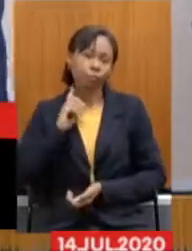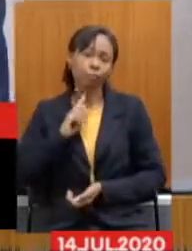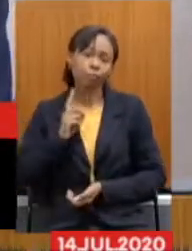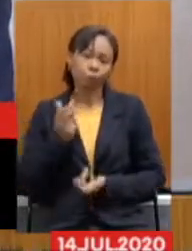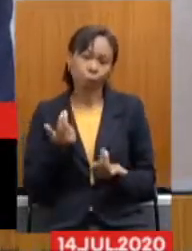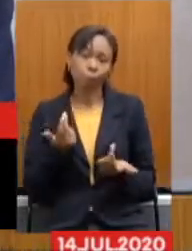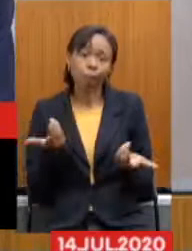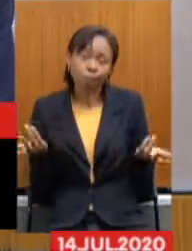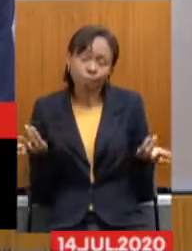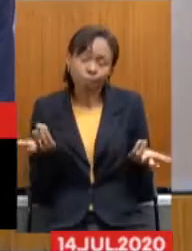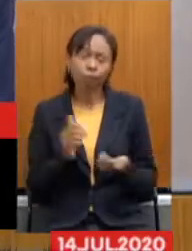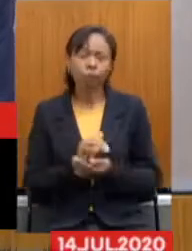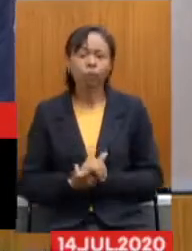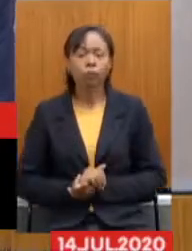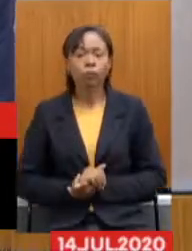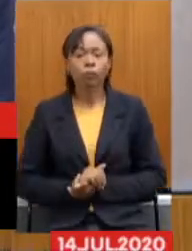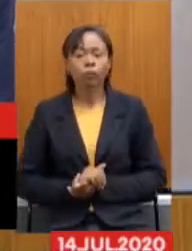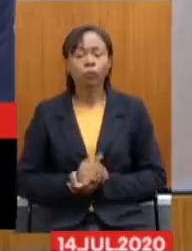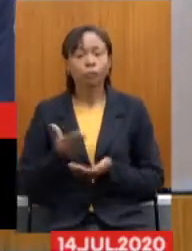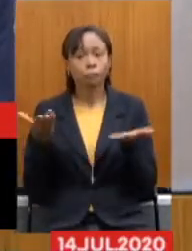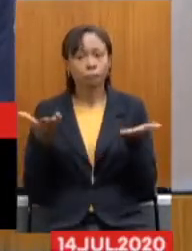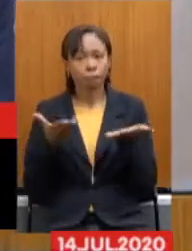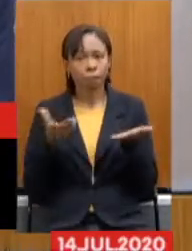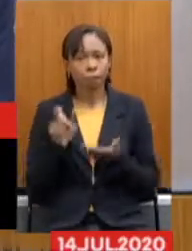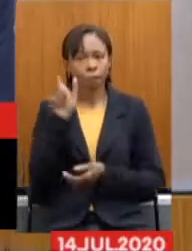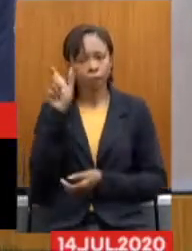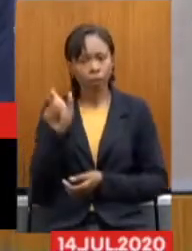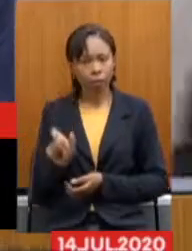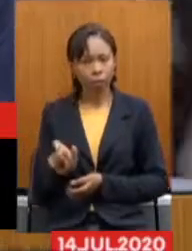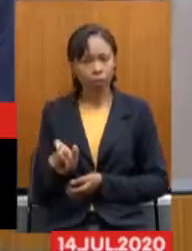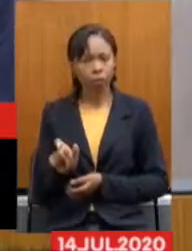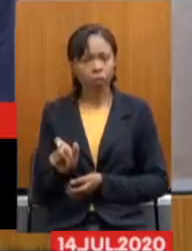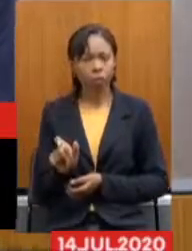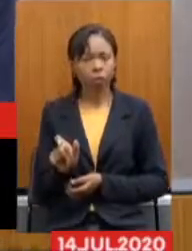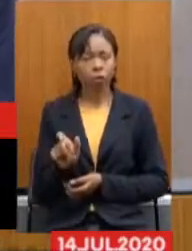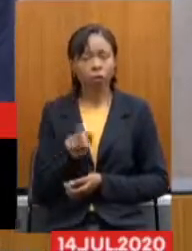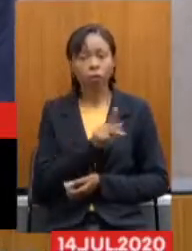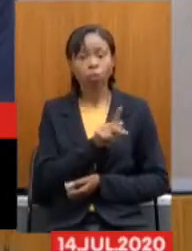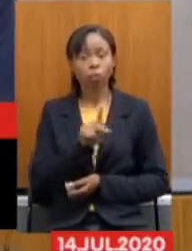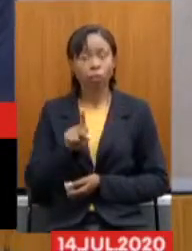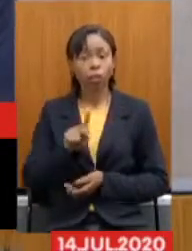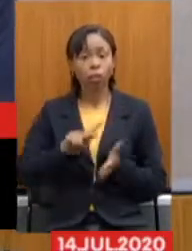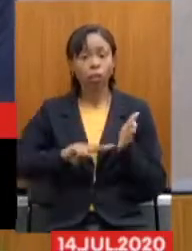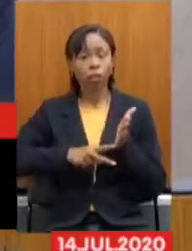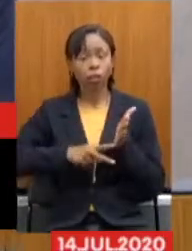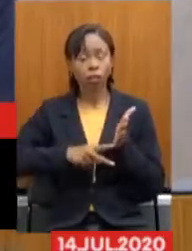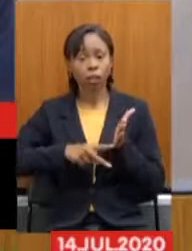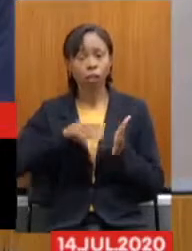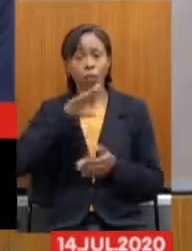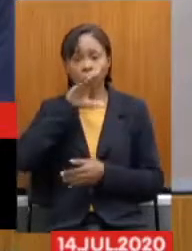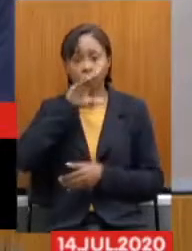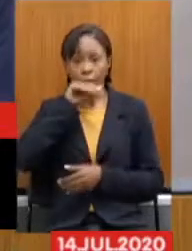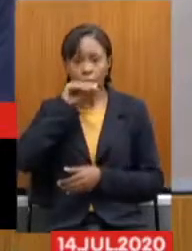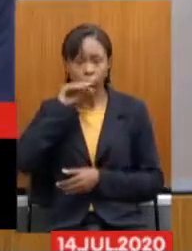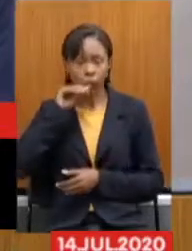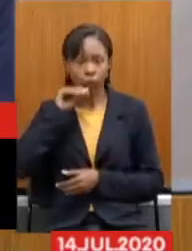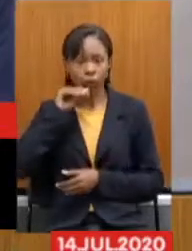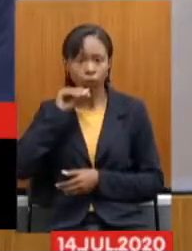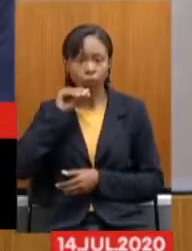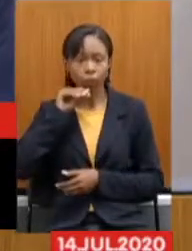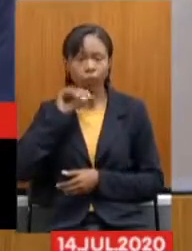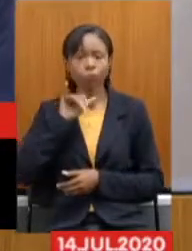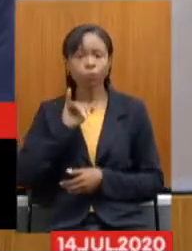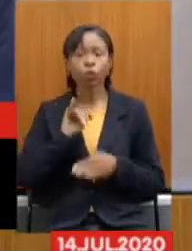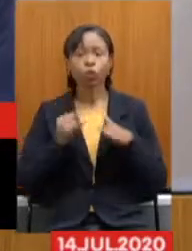palavra Agora Agora Para O presidente Do sindicato Servidores Do